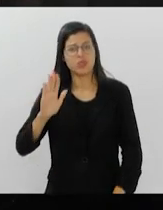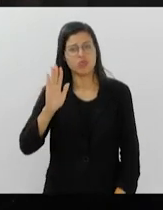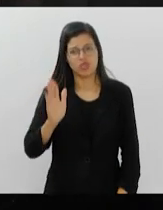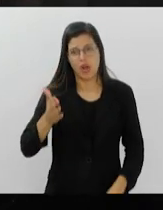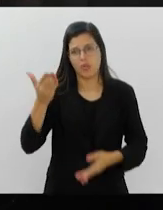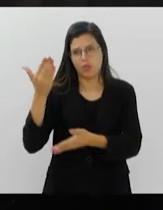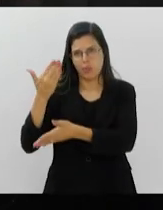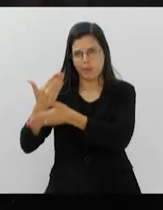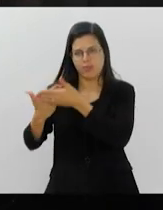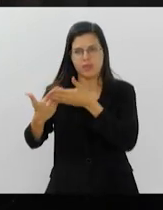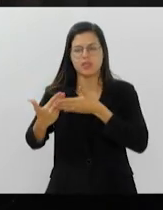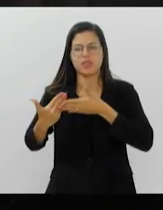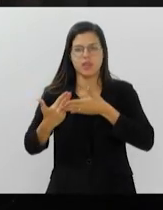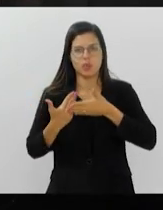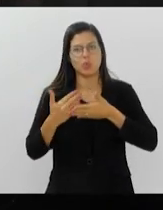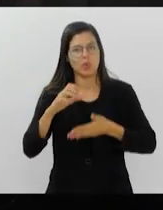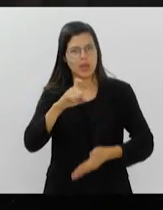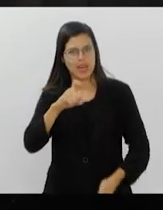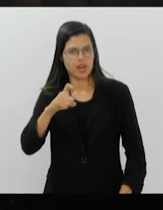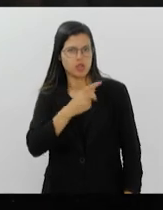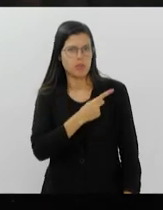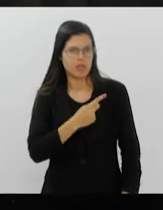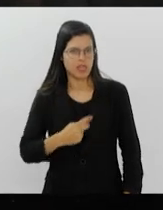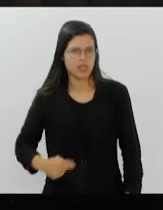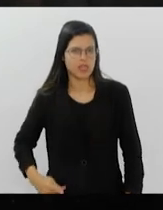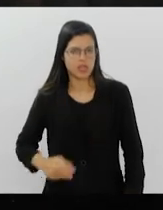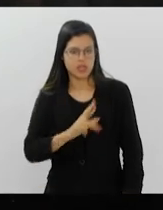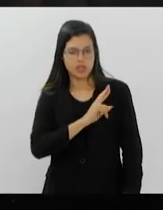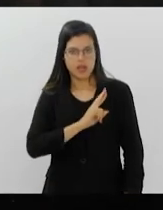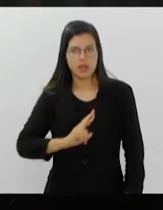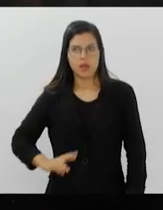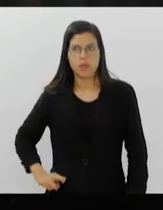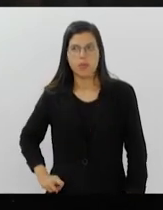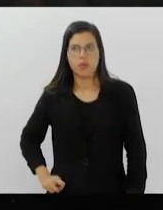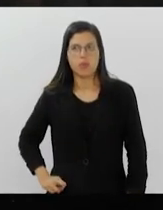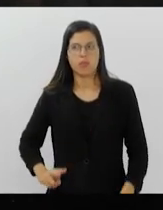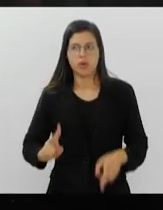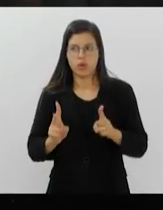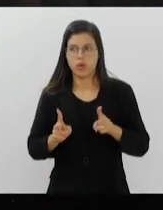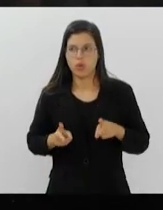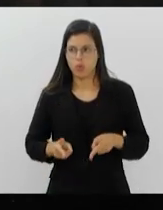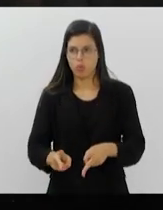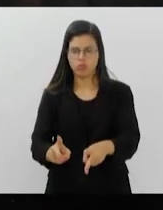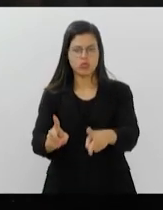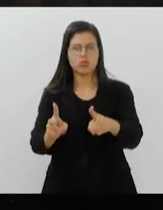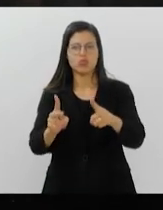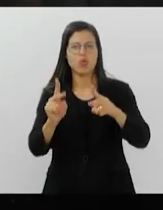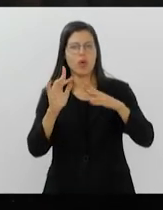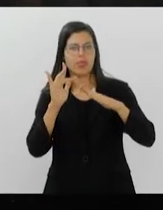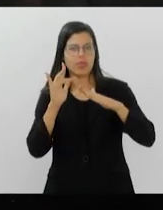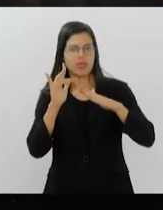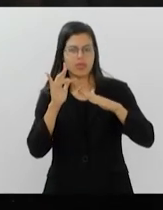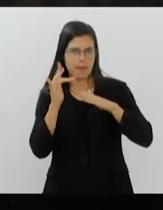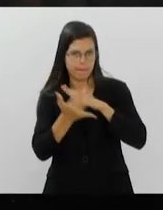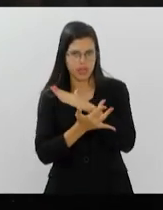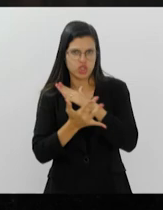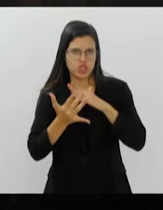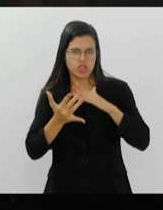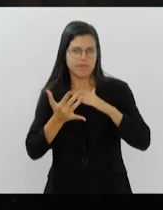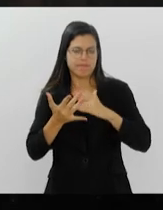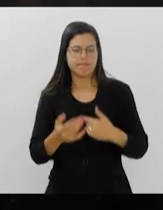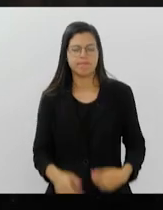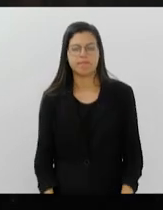presidente da República e que se manteve permanentemente na mídia. Segundo,